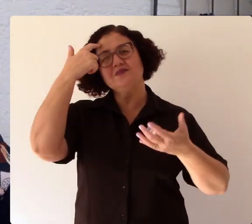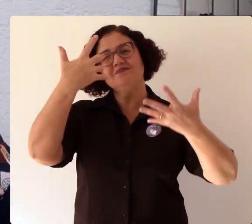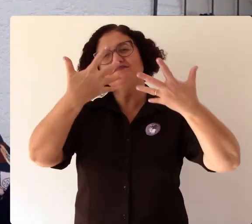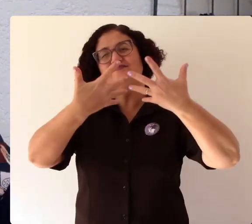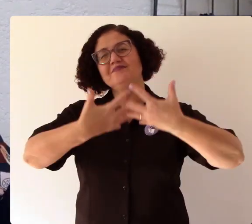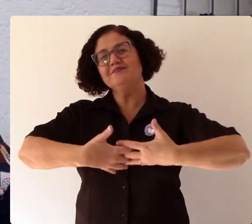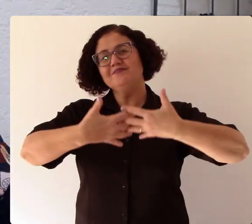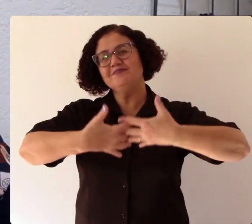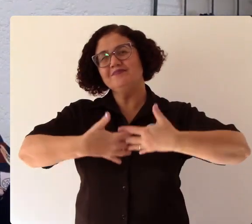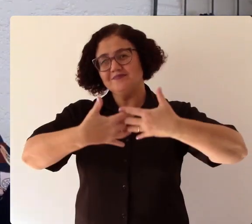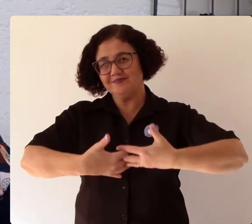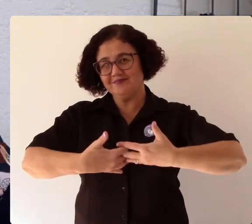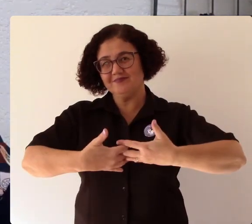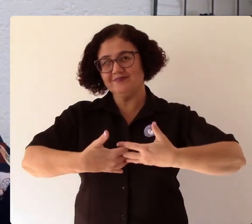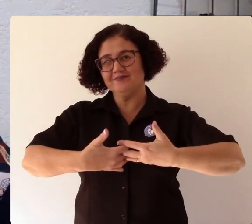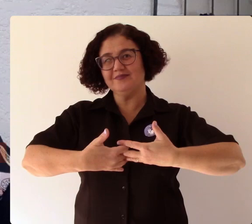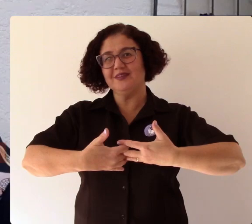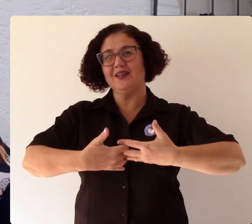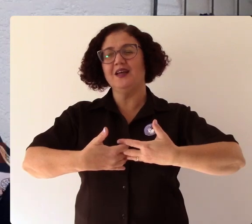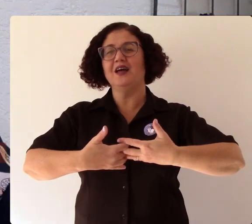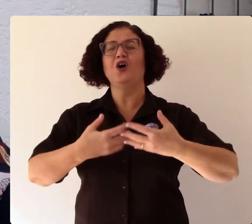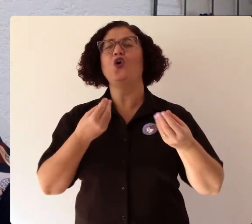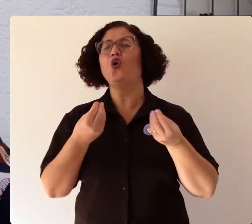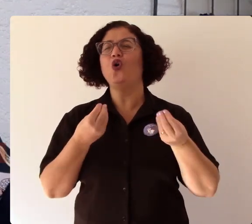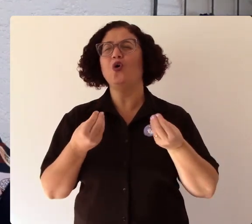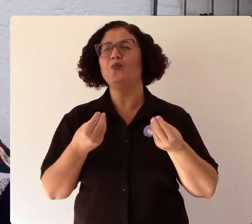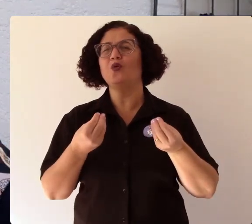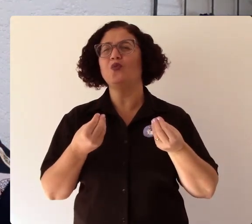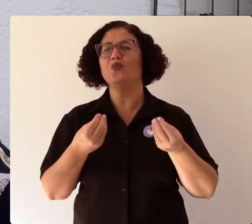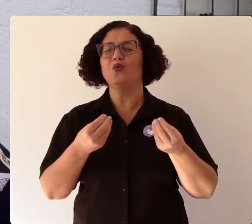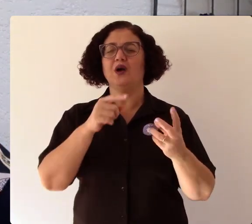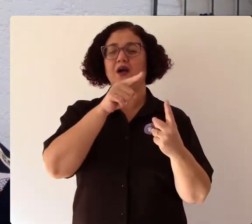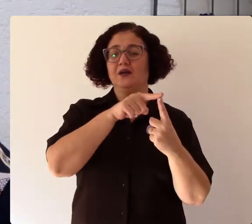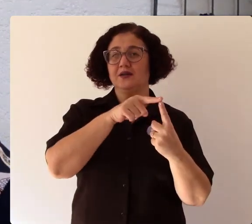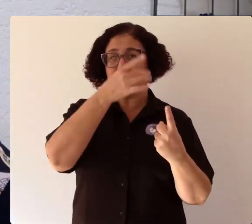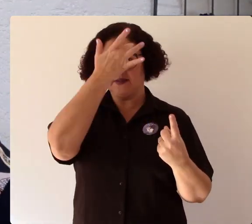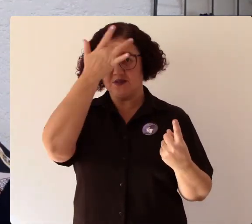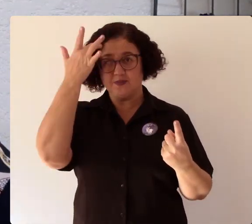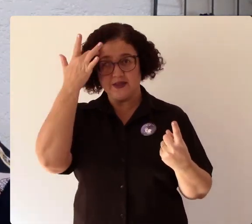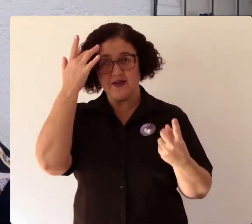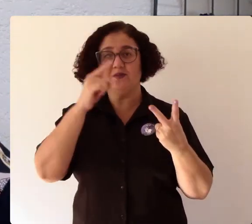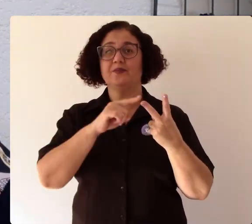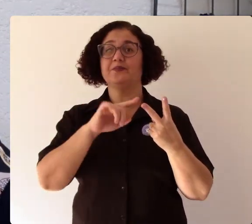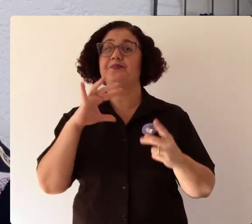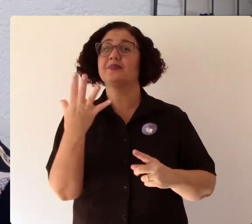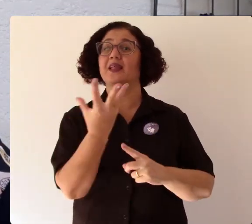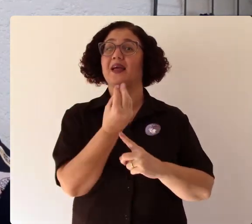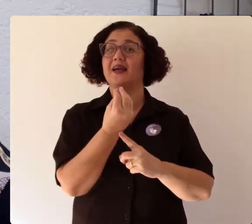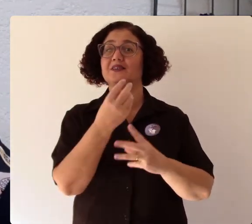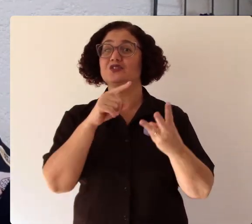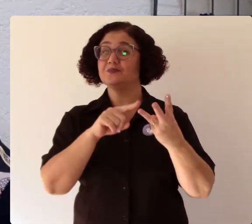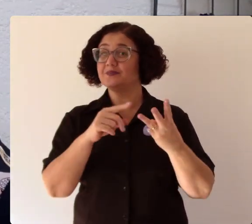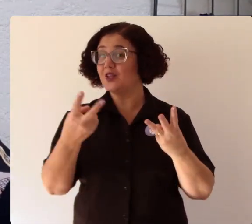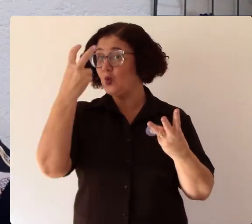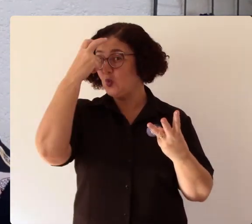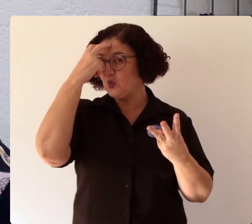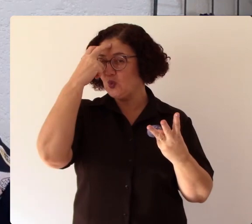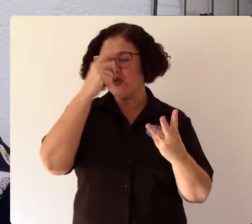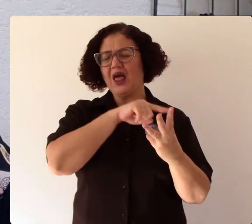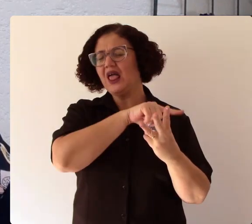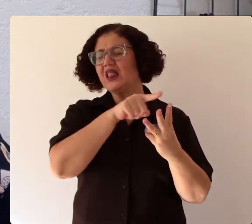de uma possível interlocução entre a saúde mental, a arte e a cultura.